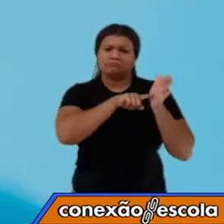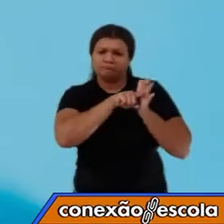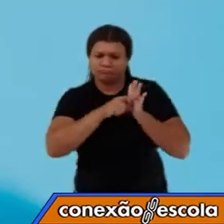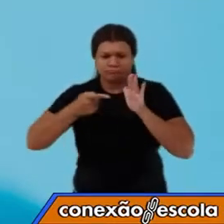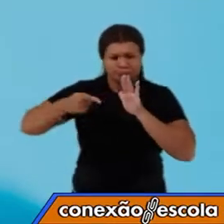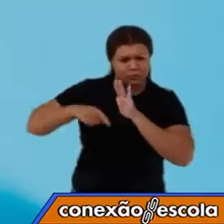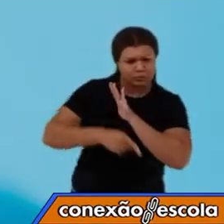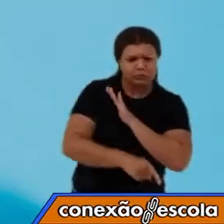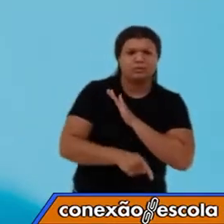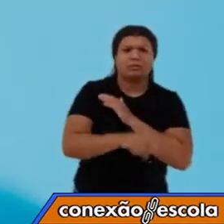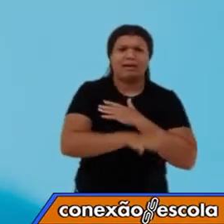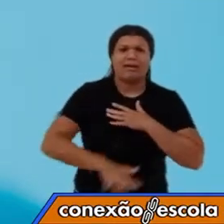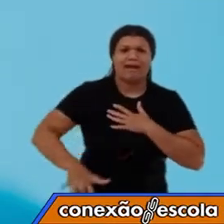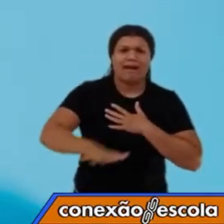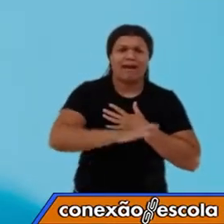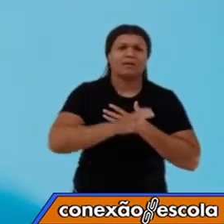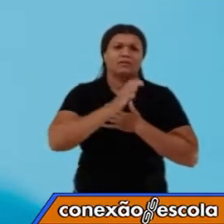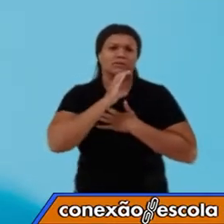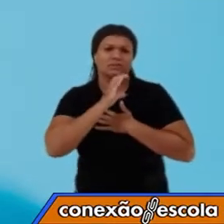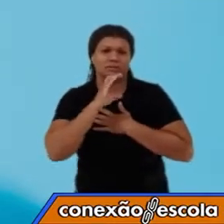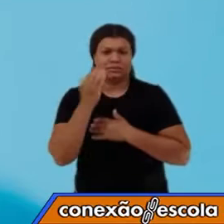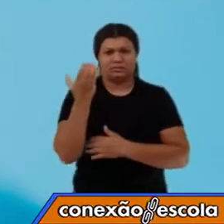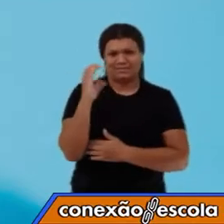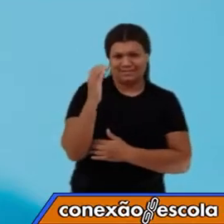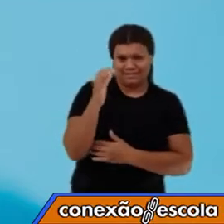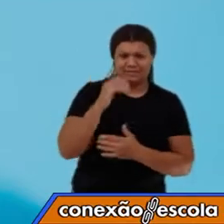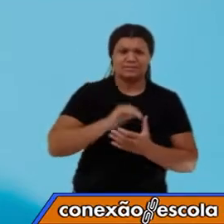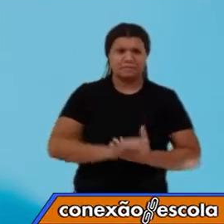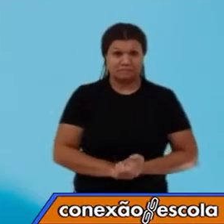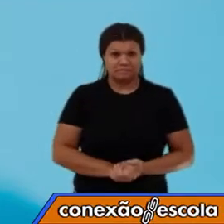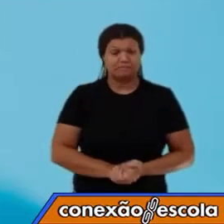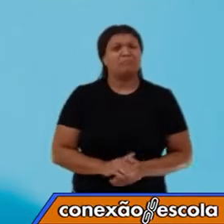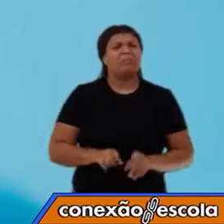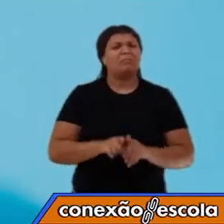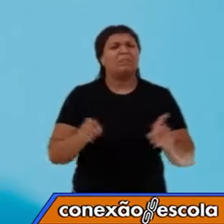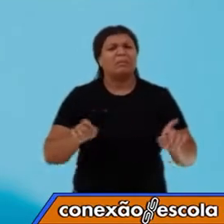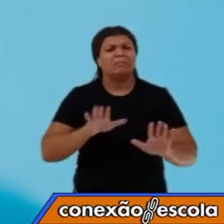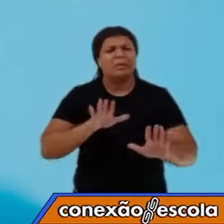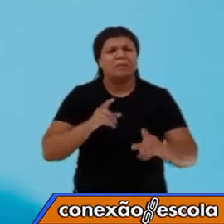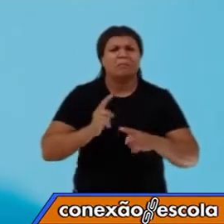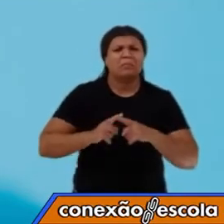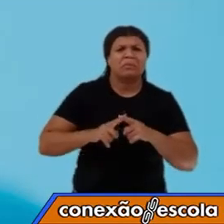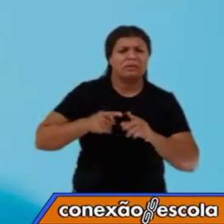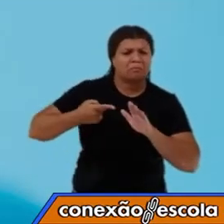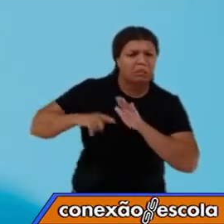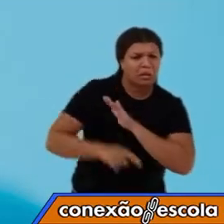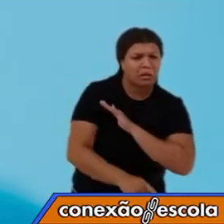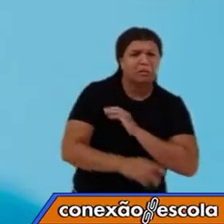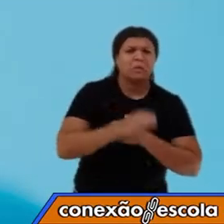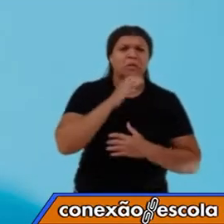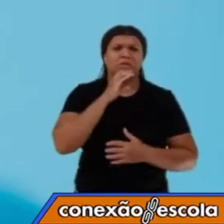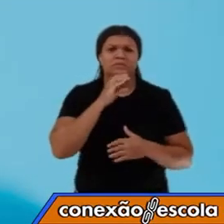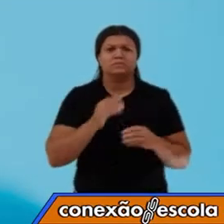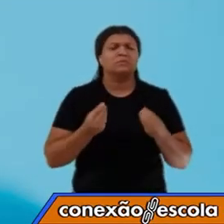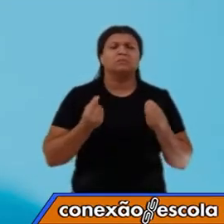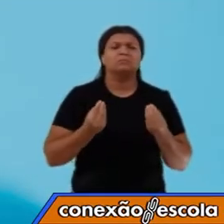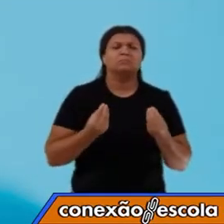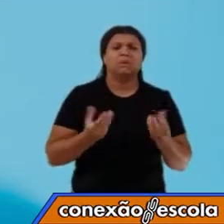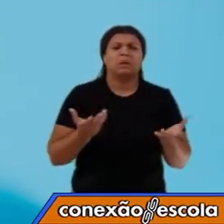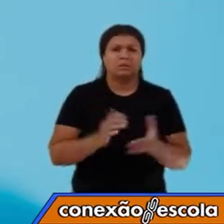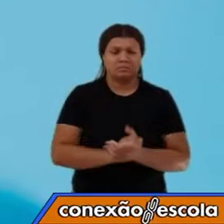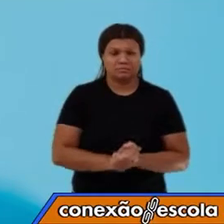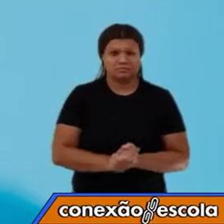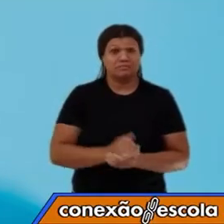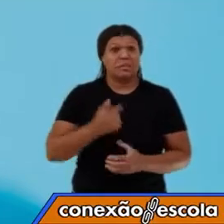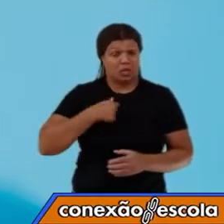o campo científico das Ciências da Natureza. Mas por que desbravar esse campo do conhecimento científico?